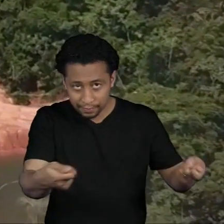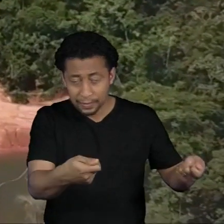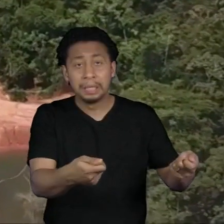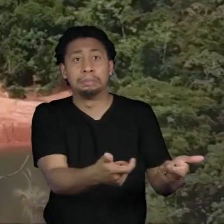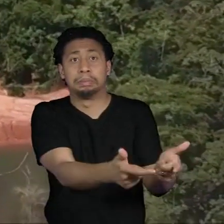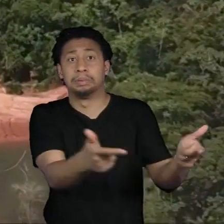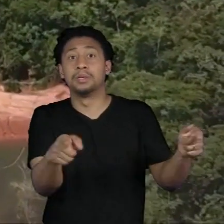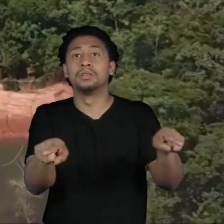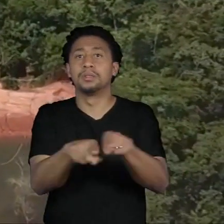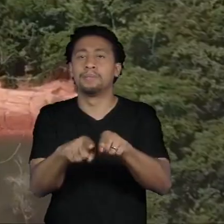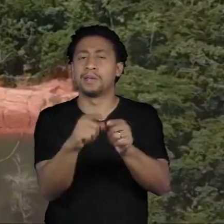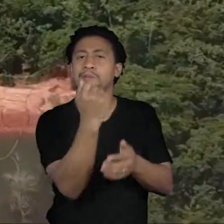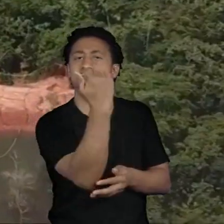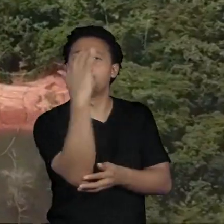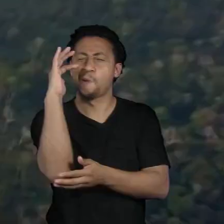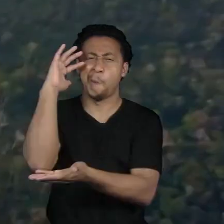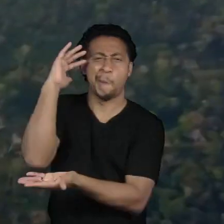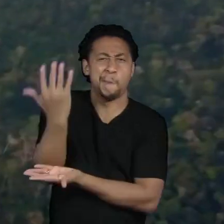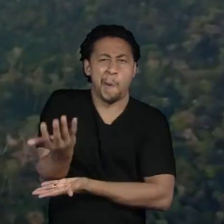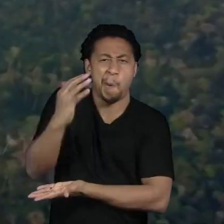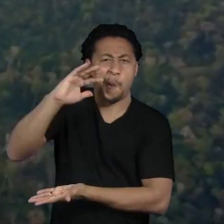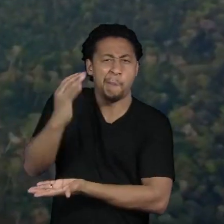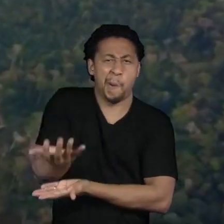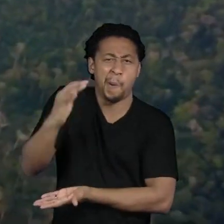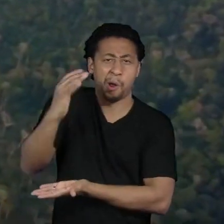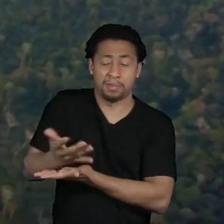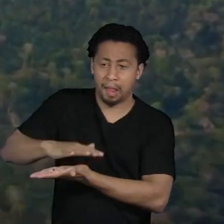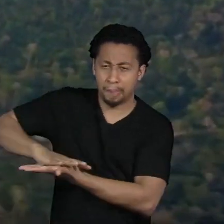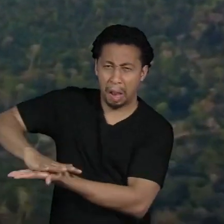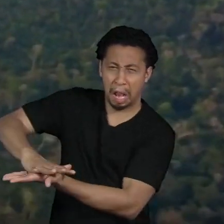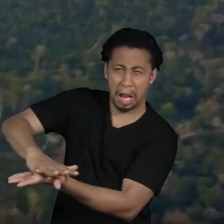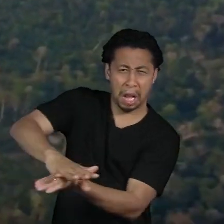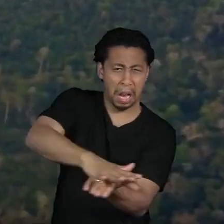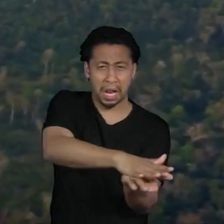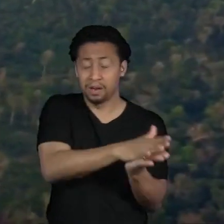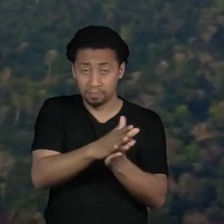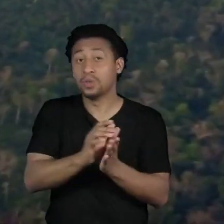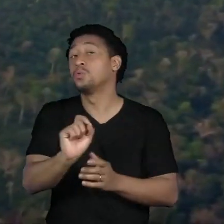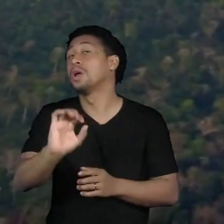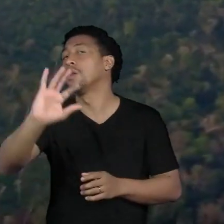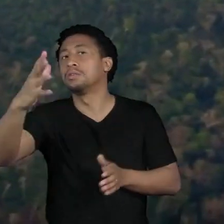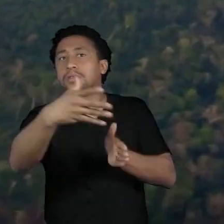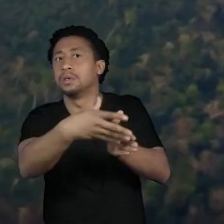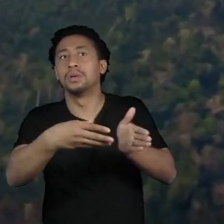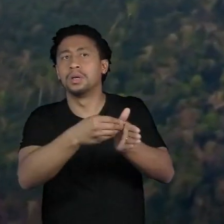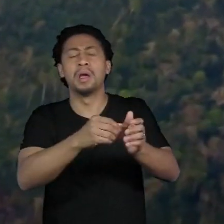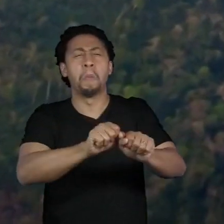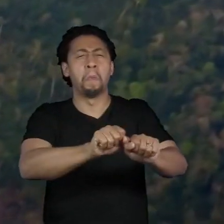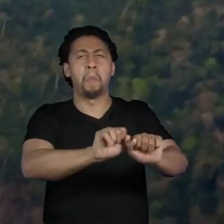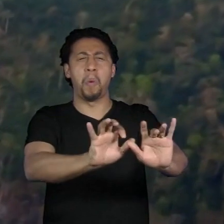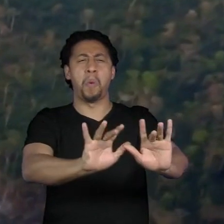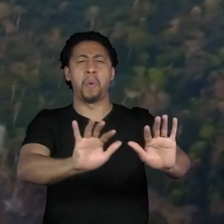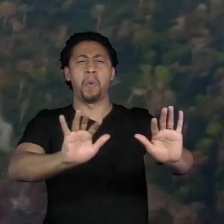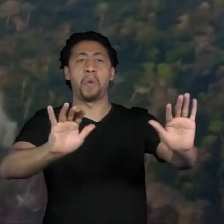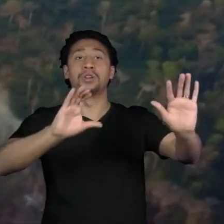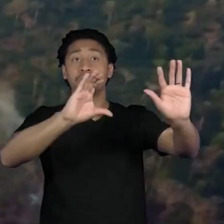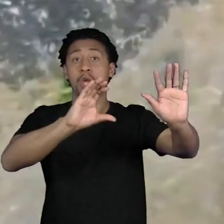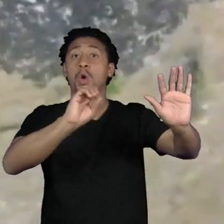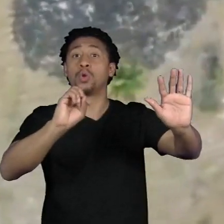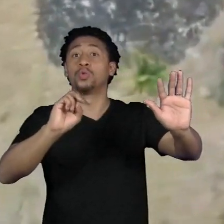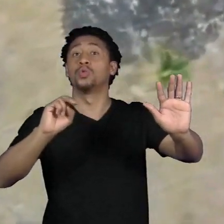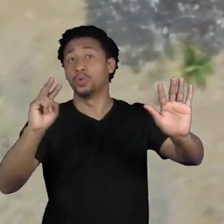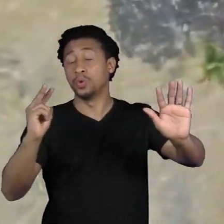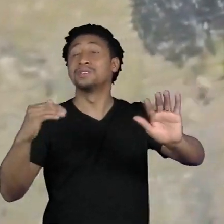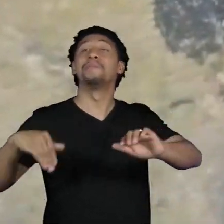madeira por causa da destruição a maior floresta tropical do mundo já emite mais carbono do que absorve